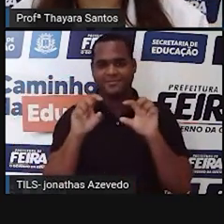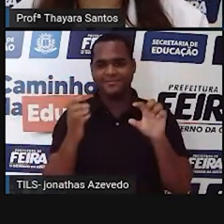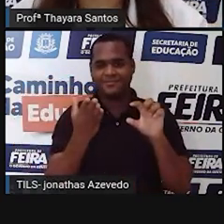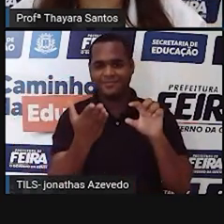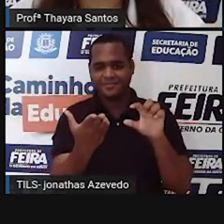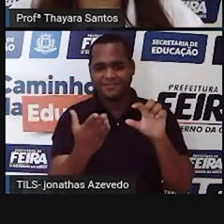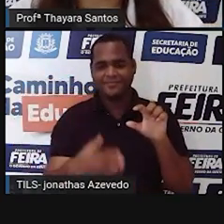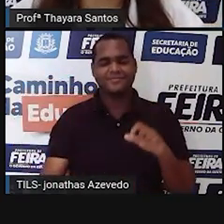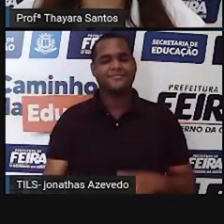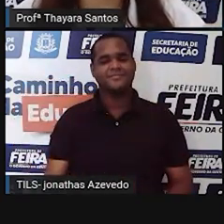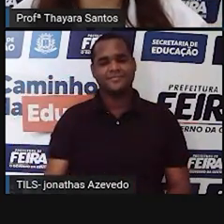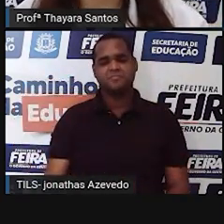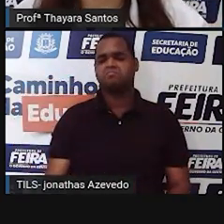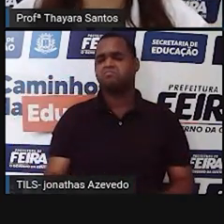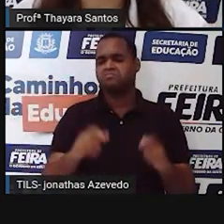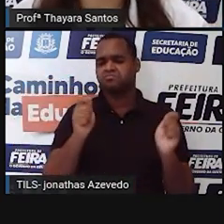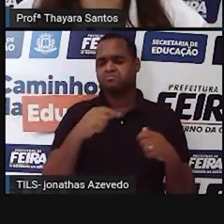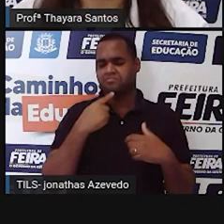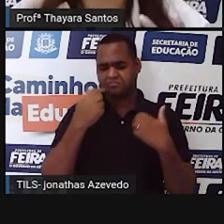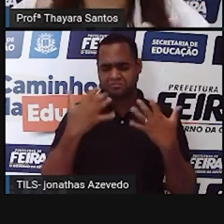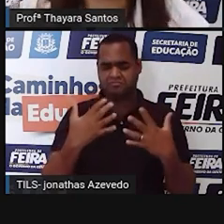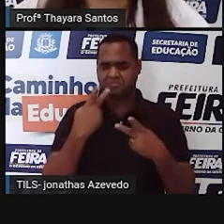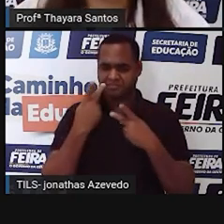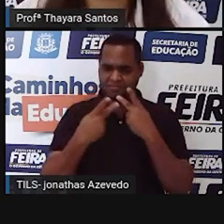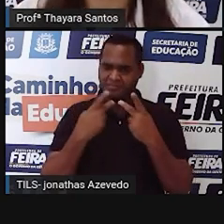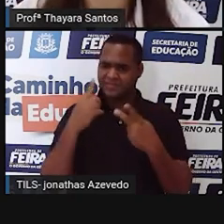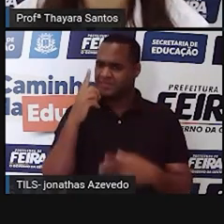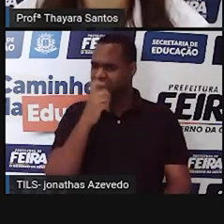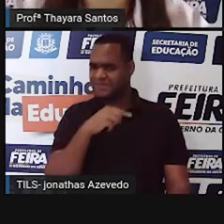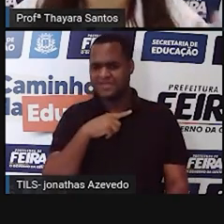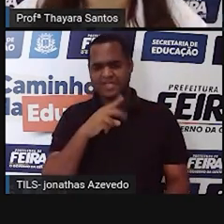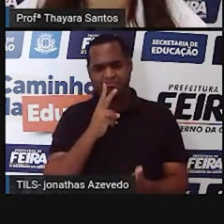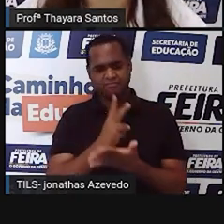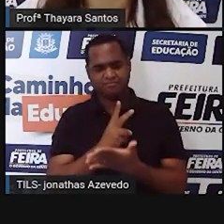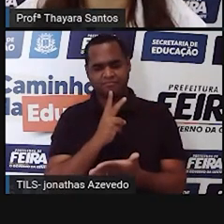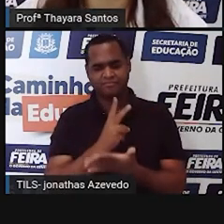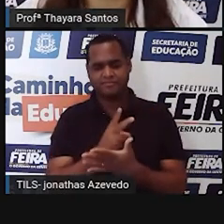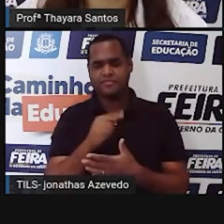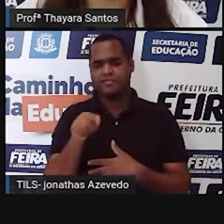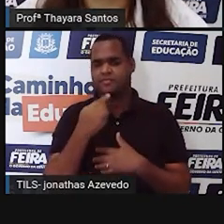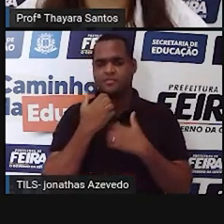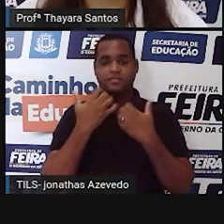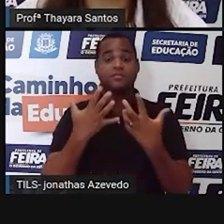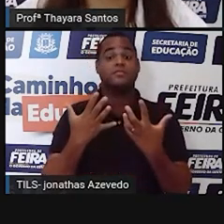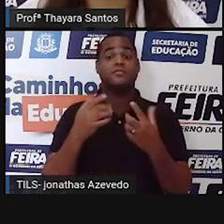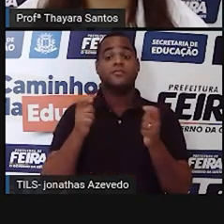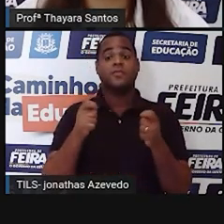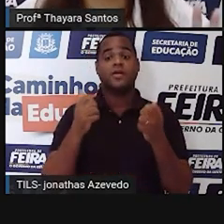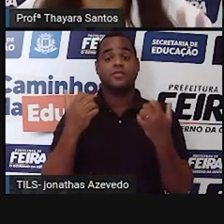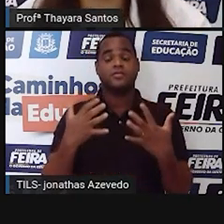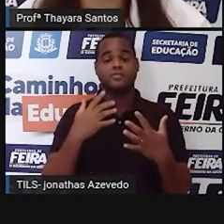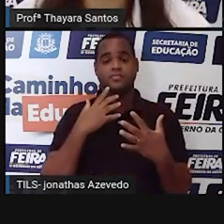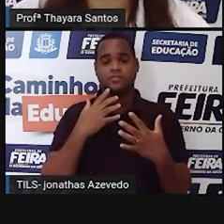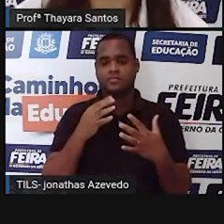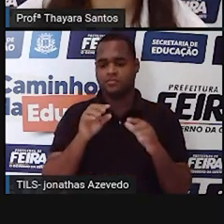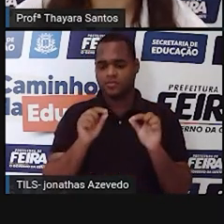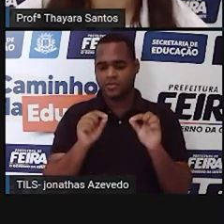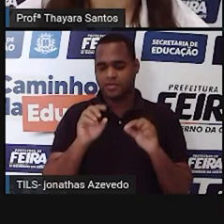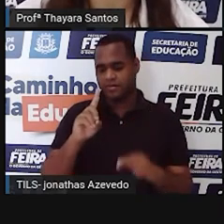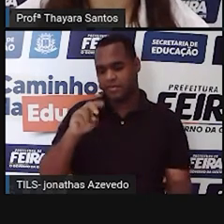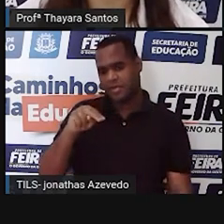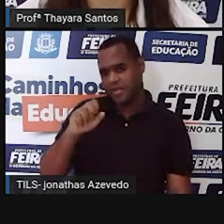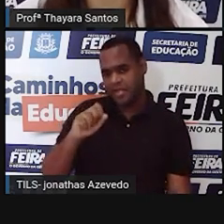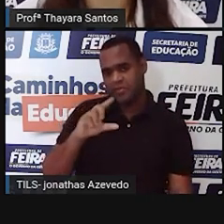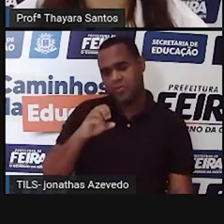ácido. Para a gente não ficar falando essas palavras difíceis o tempo todo, a gente bota só a sigla aí. DNA ou então